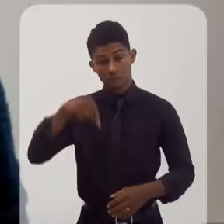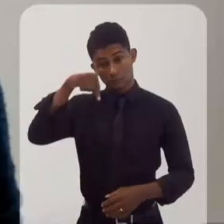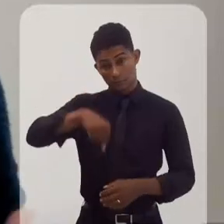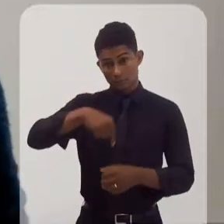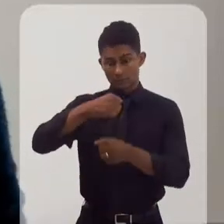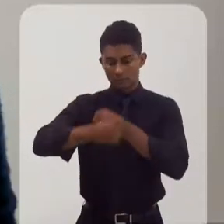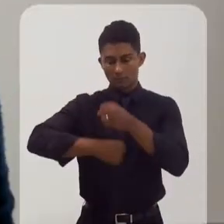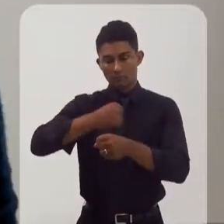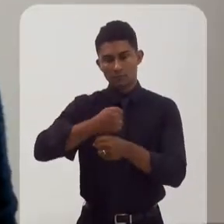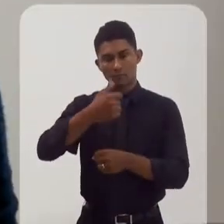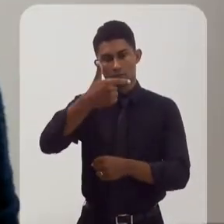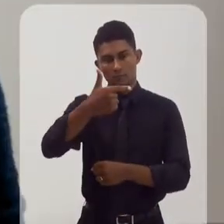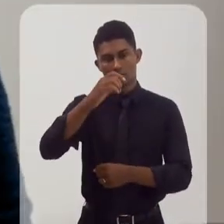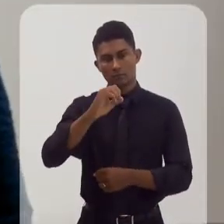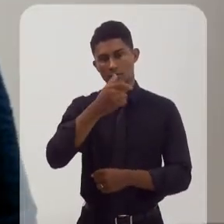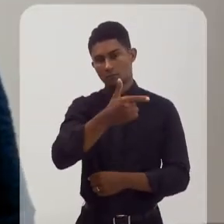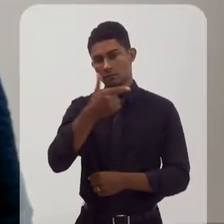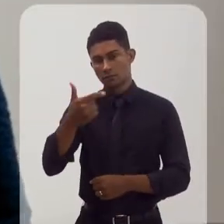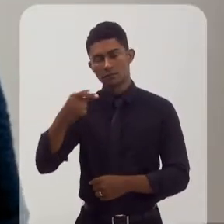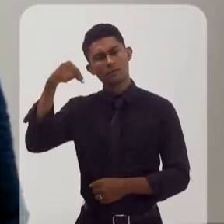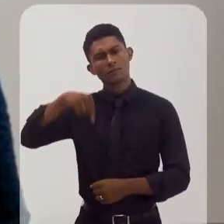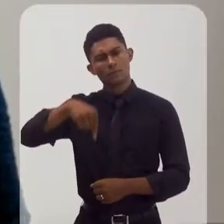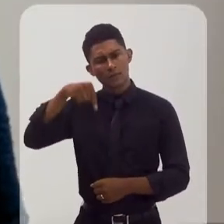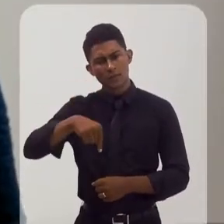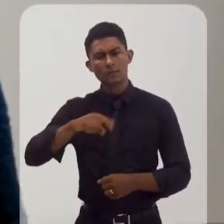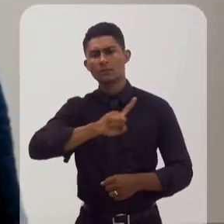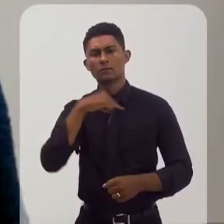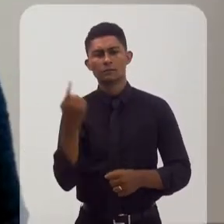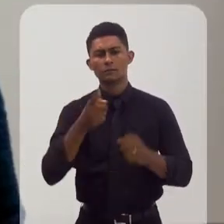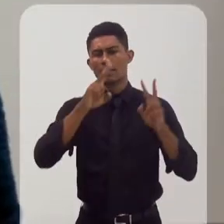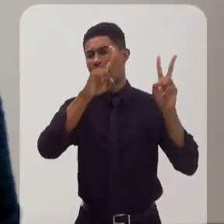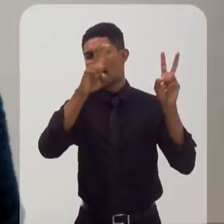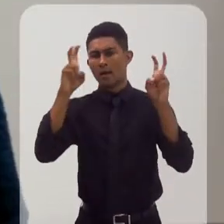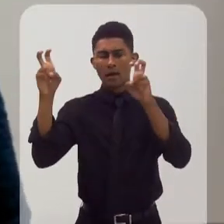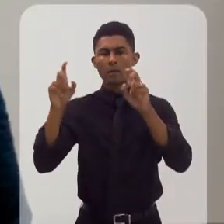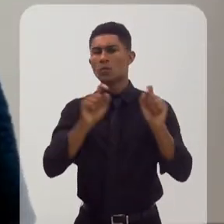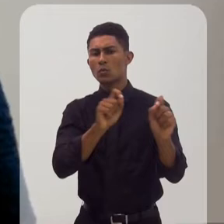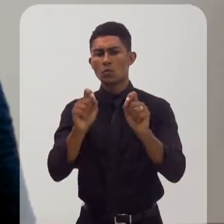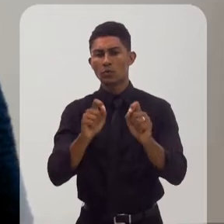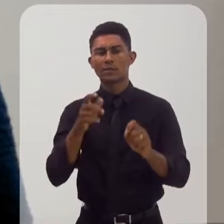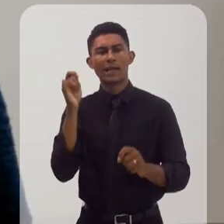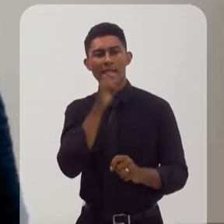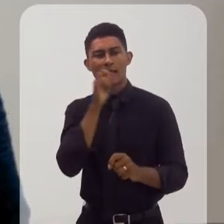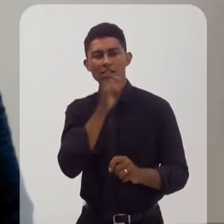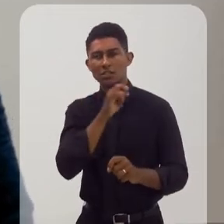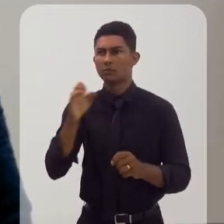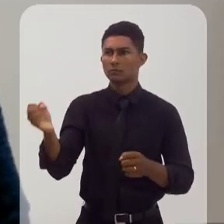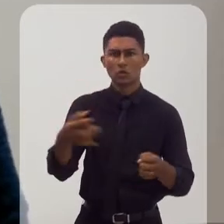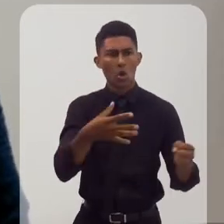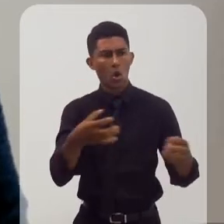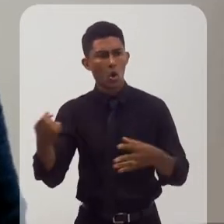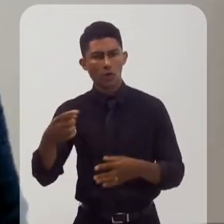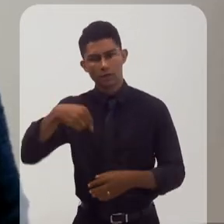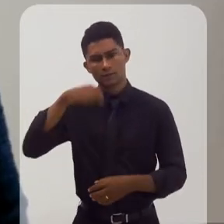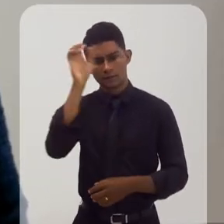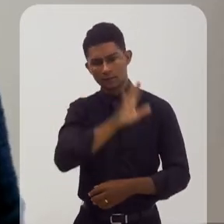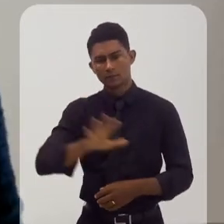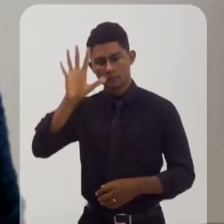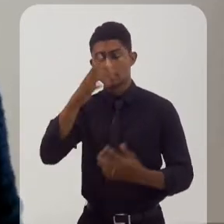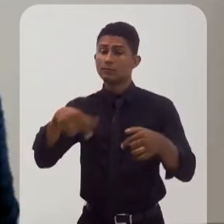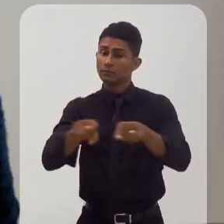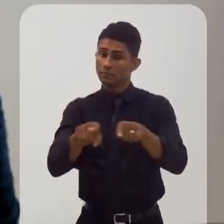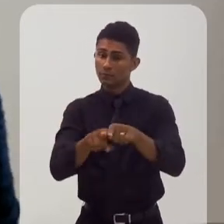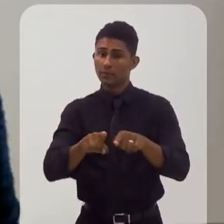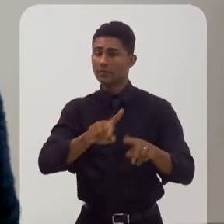Neste ano de 2022, abordamos aqui no programa o papel das energias renováveis brasileiras com destaque